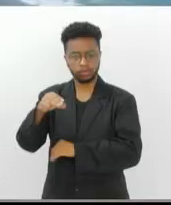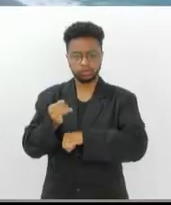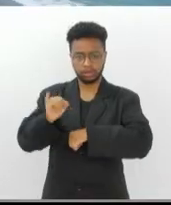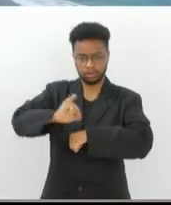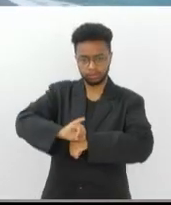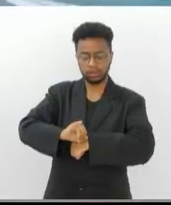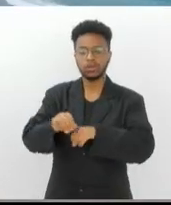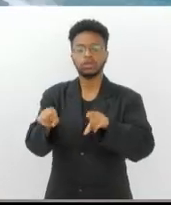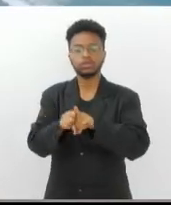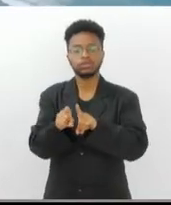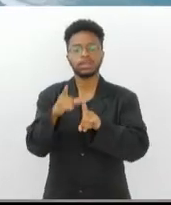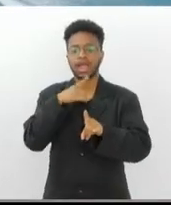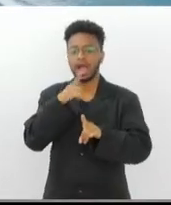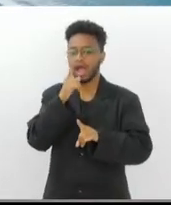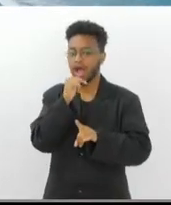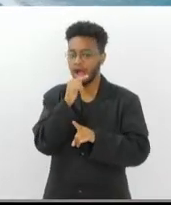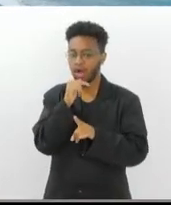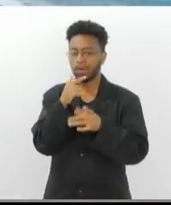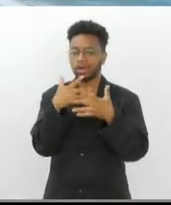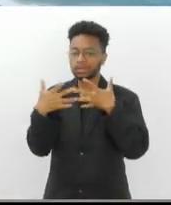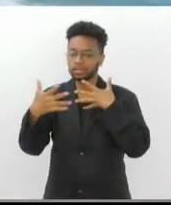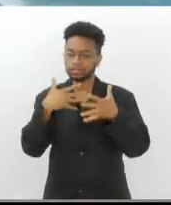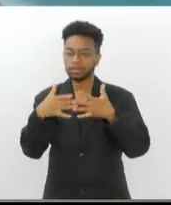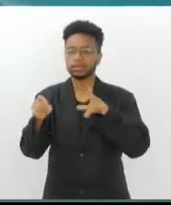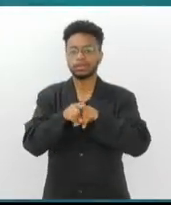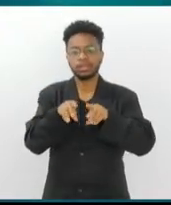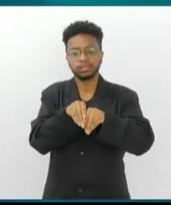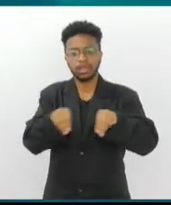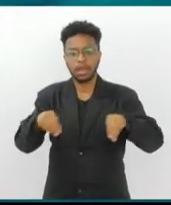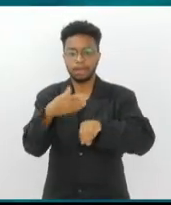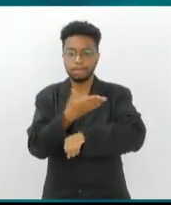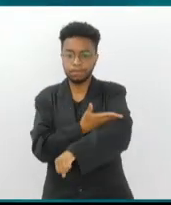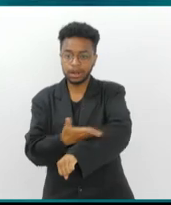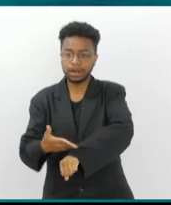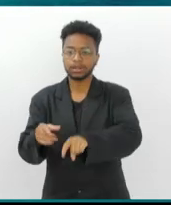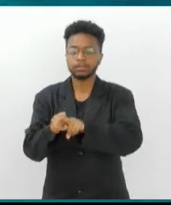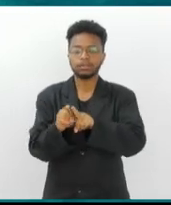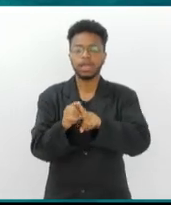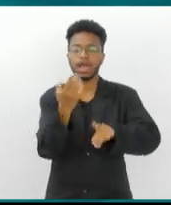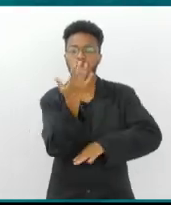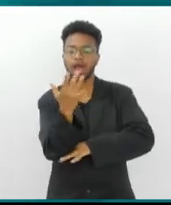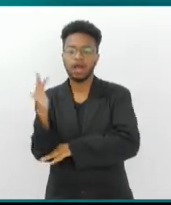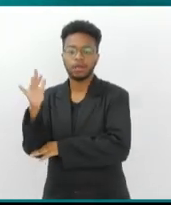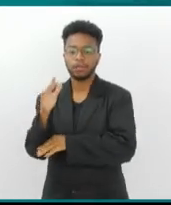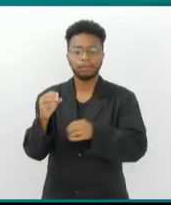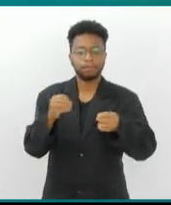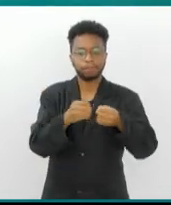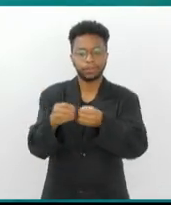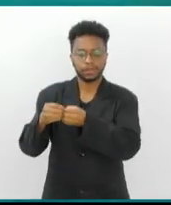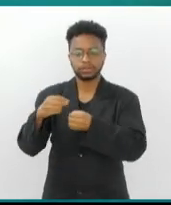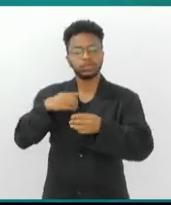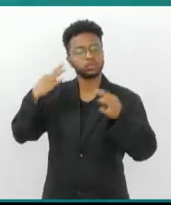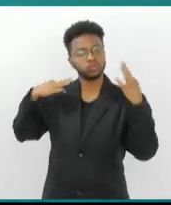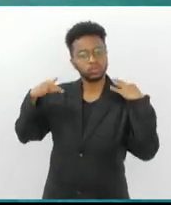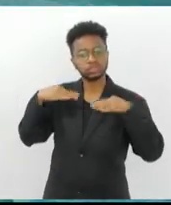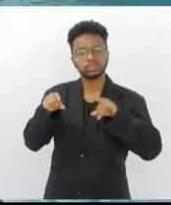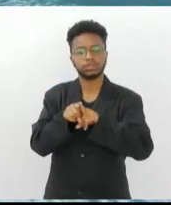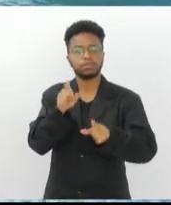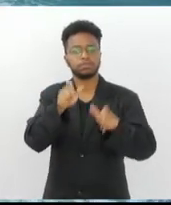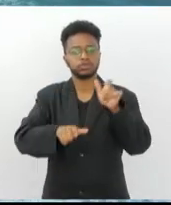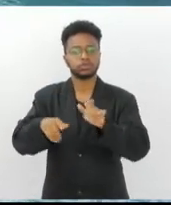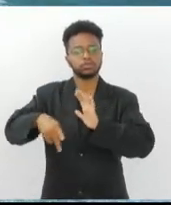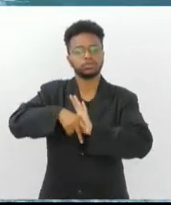rio e tem águas transparentes, areia branca e muita vegetação no entorno que atraem turistas e cariocas.